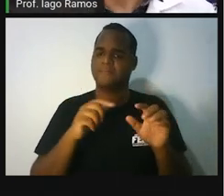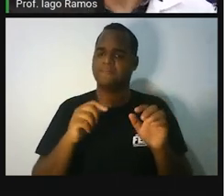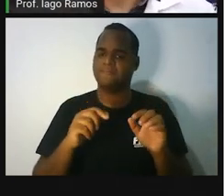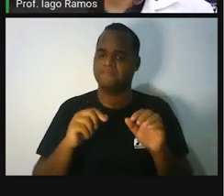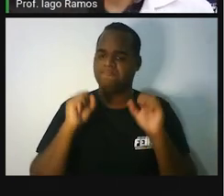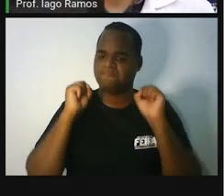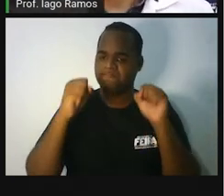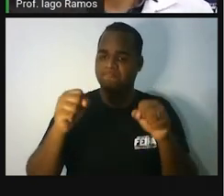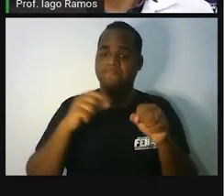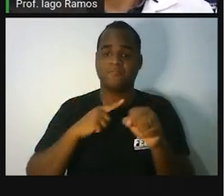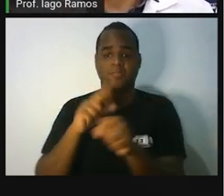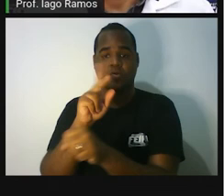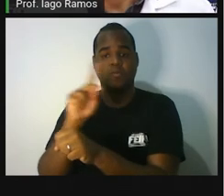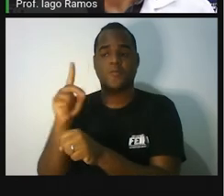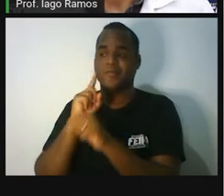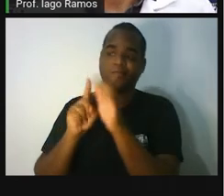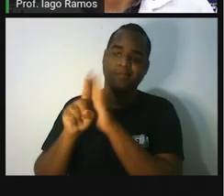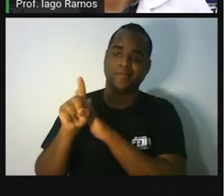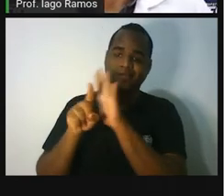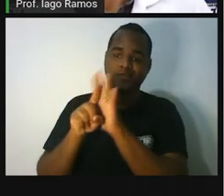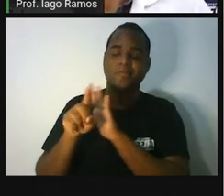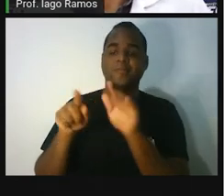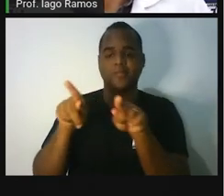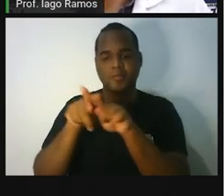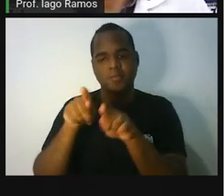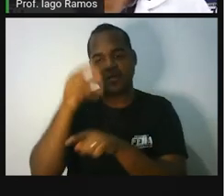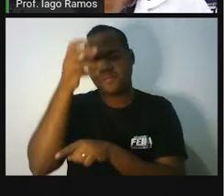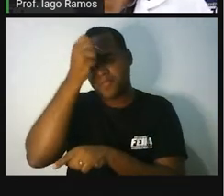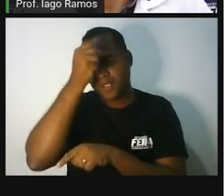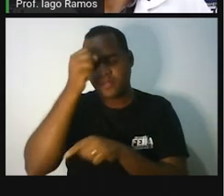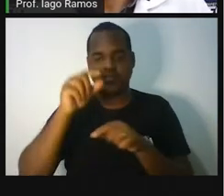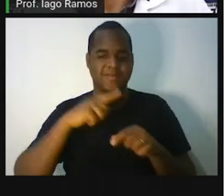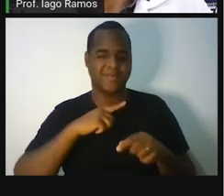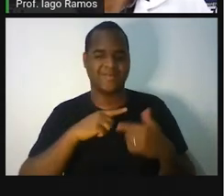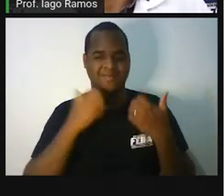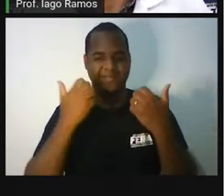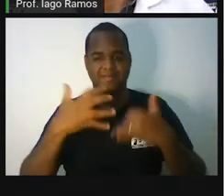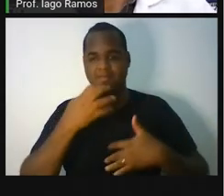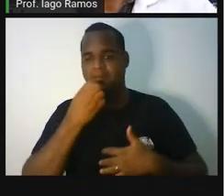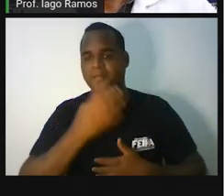fortalecer isso que a gente começou a aprender nessa aula. Tá bom?